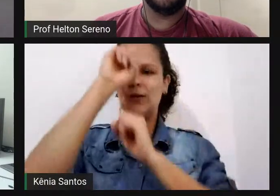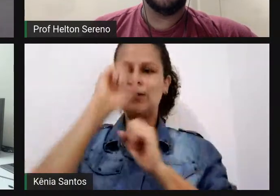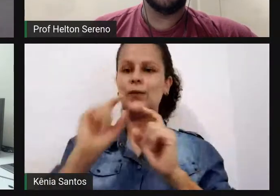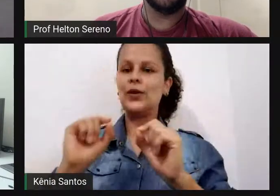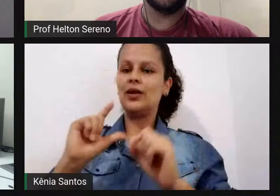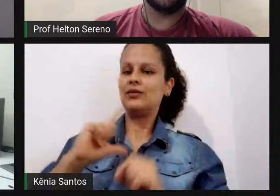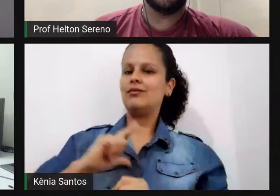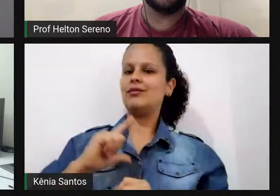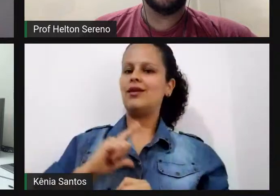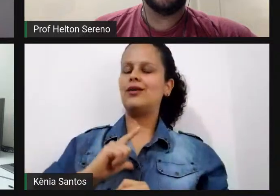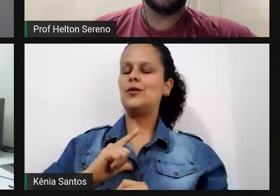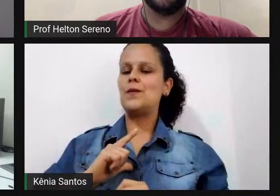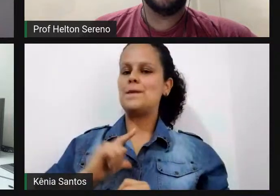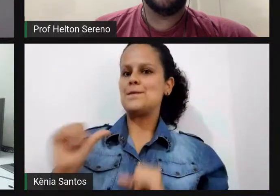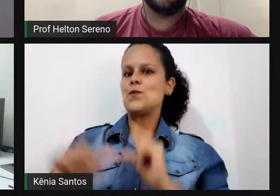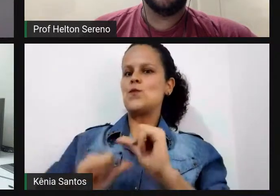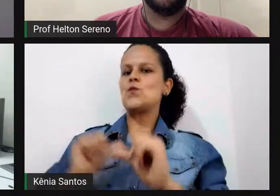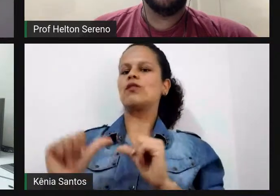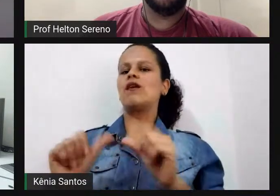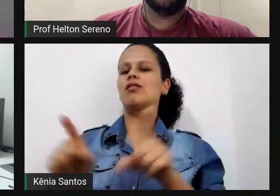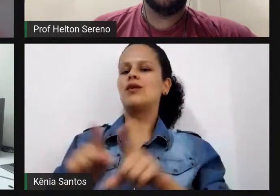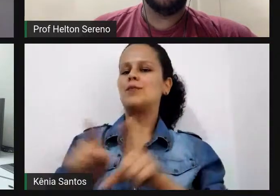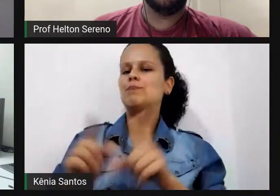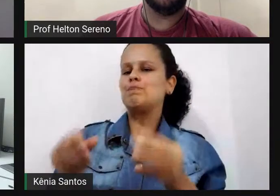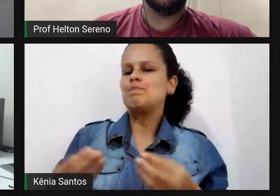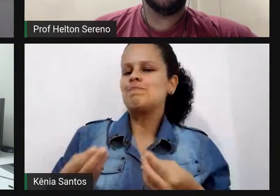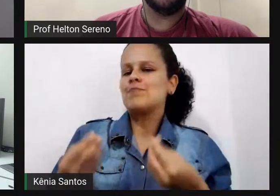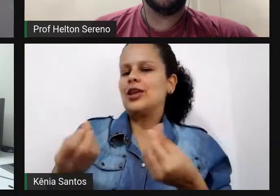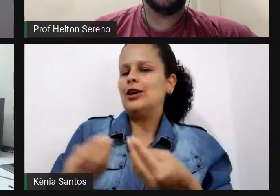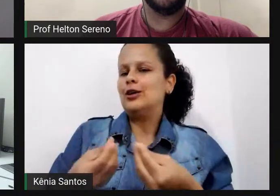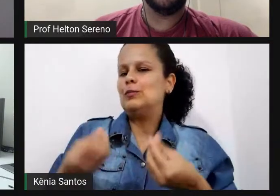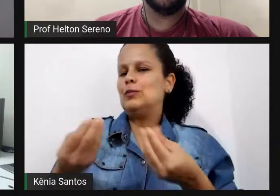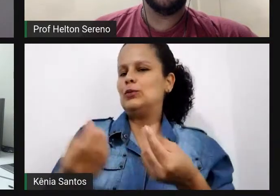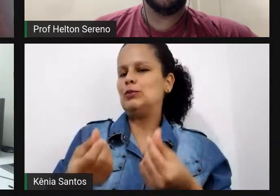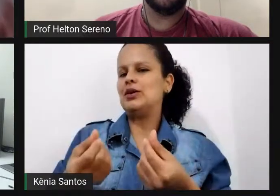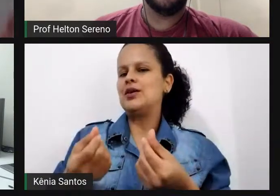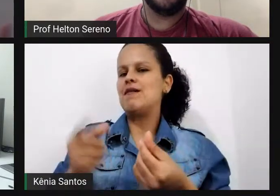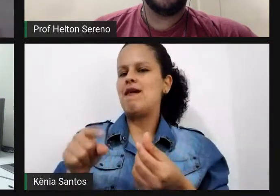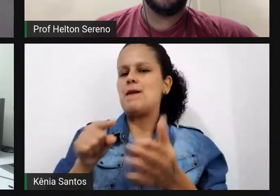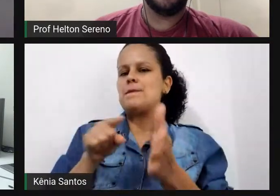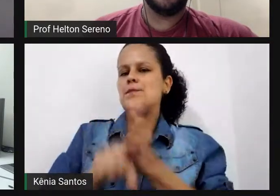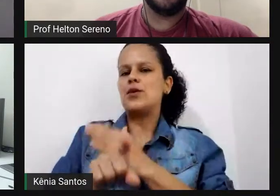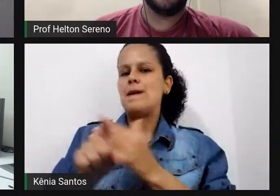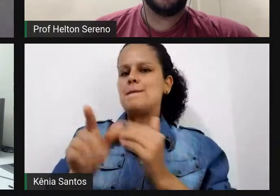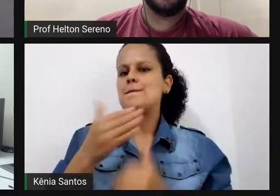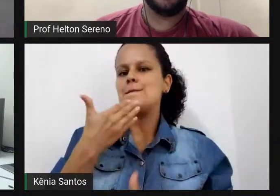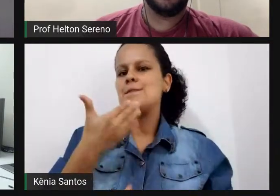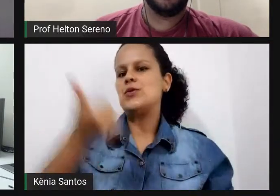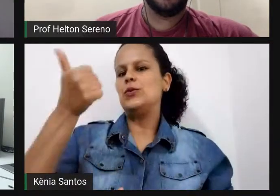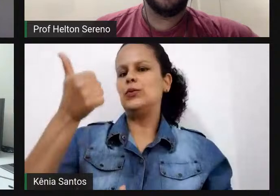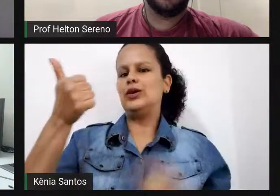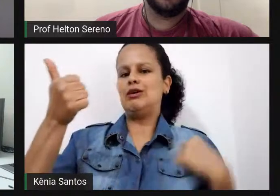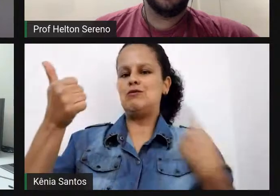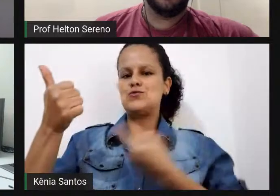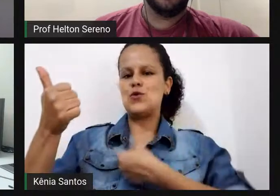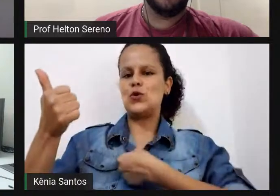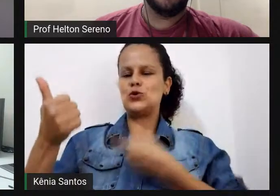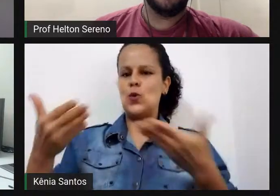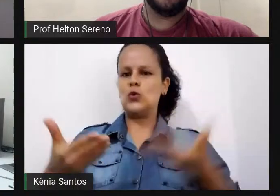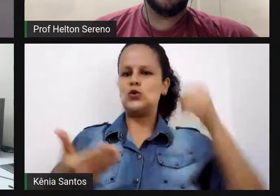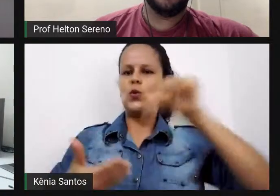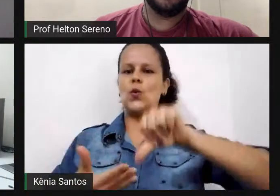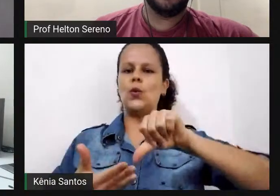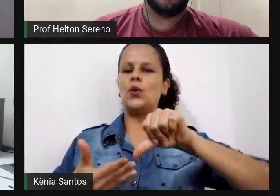aprimorar, né? Eu não vou dizer melhorar porque eu não quero julgar que a nossa prática seja ruim, mas aprimorar. Eu acho que essa é uma